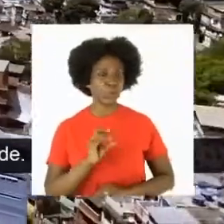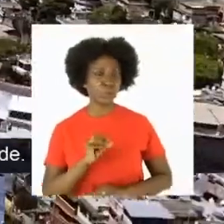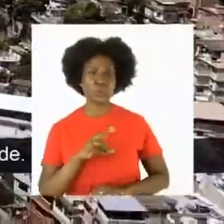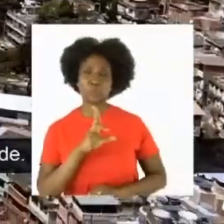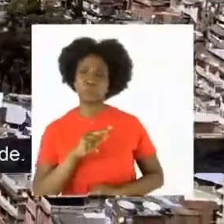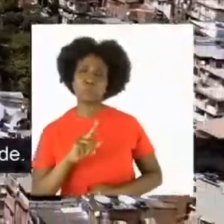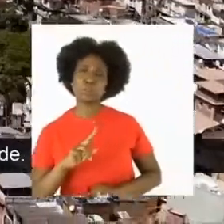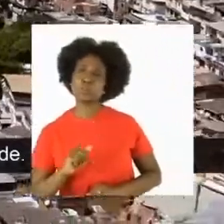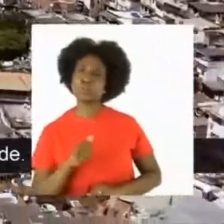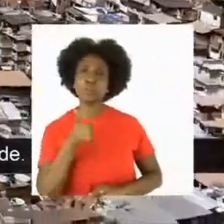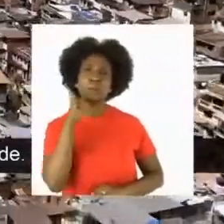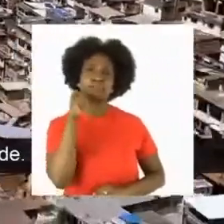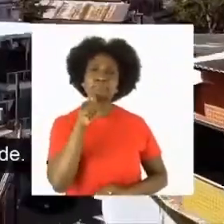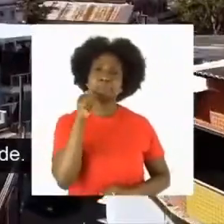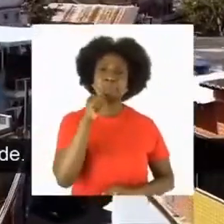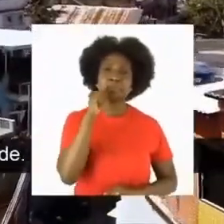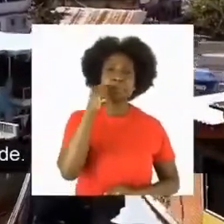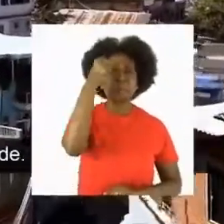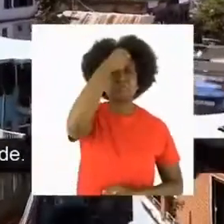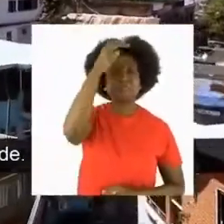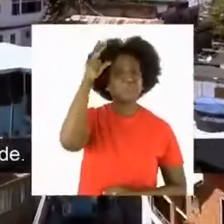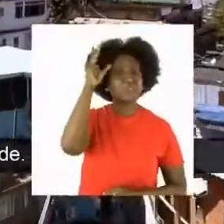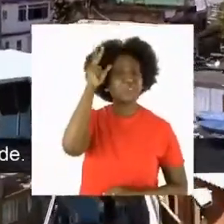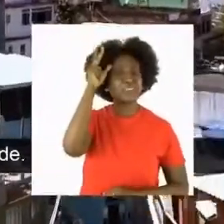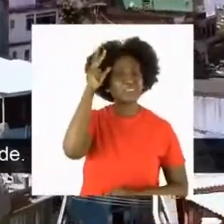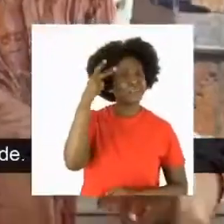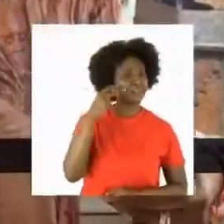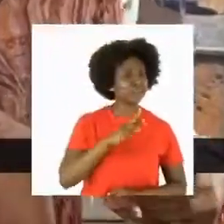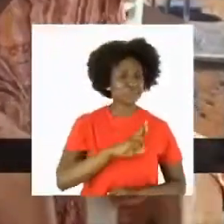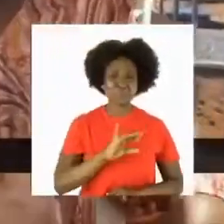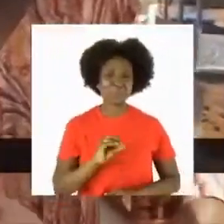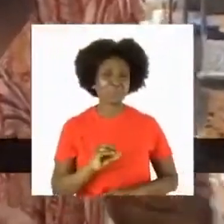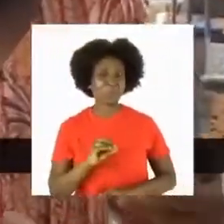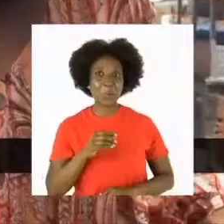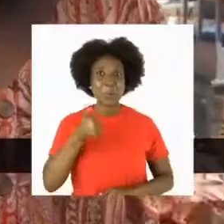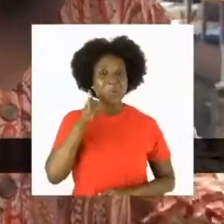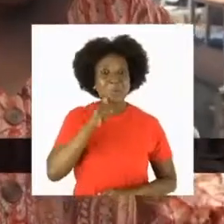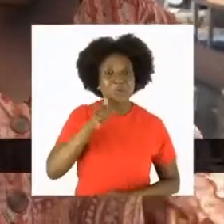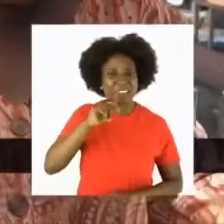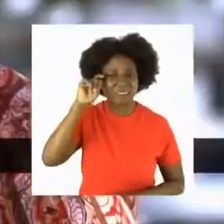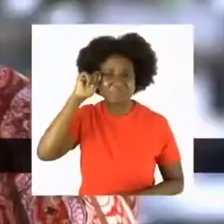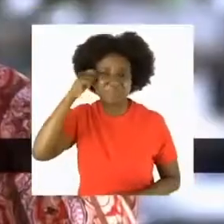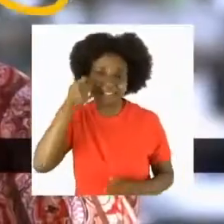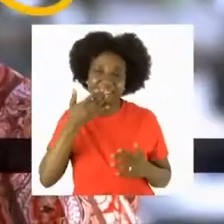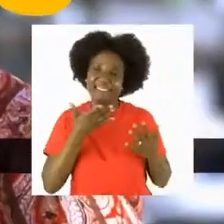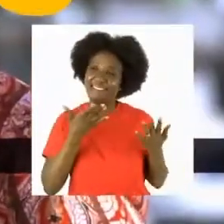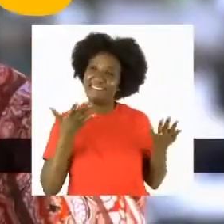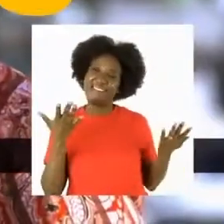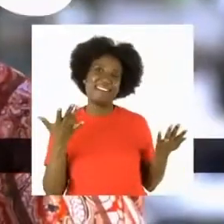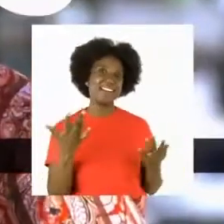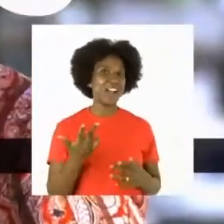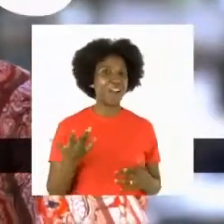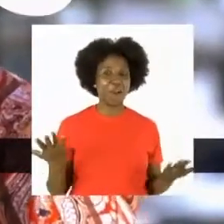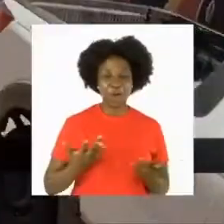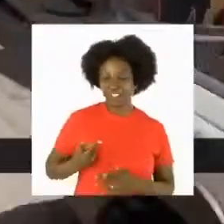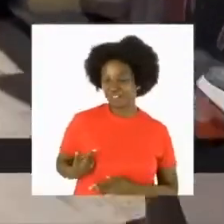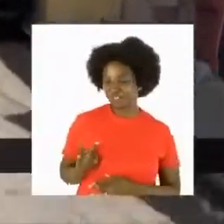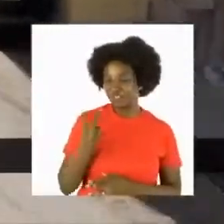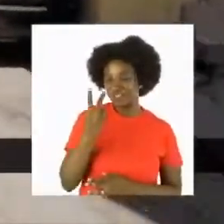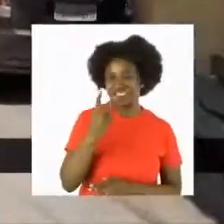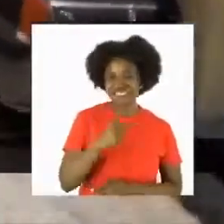O Rio de Janeiro nunca teve uma mulher prefeita dessa cidade. Uma mulher negra. Agora são duas.